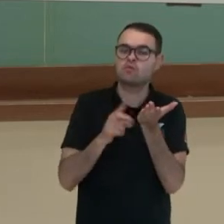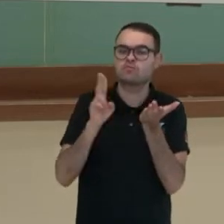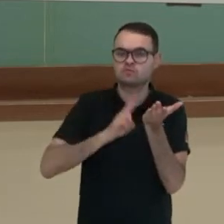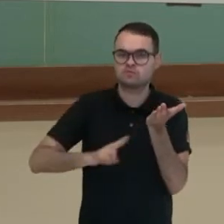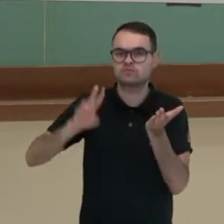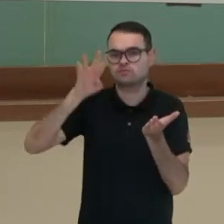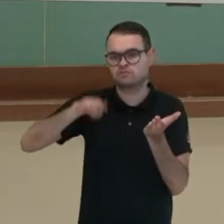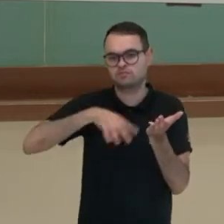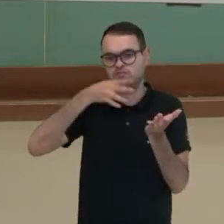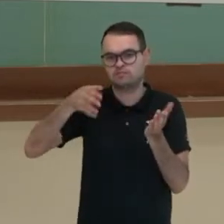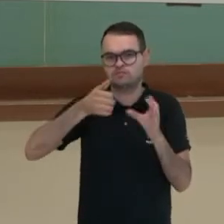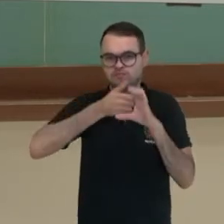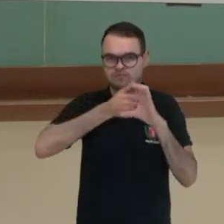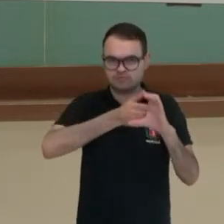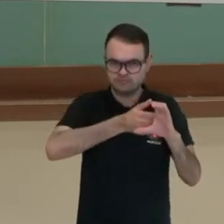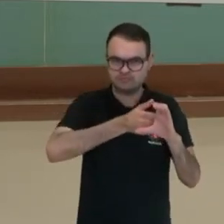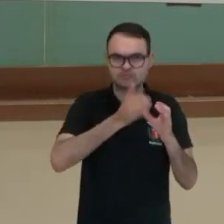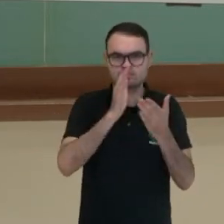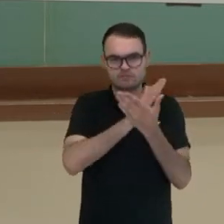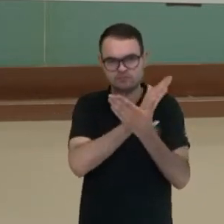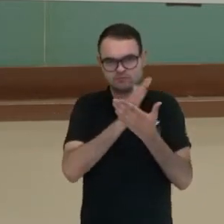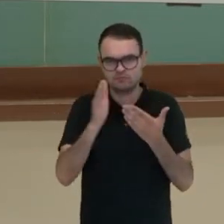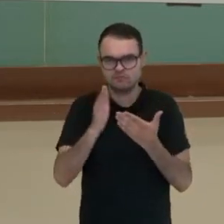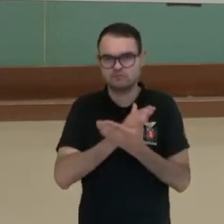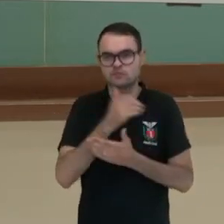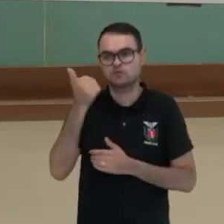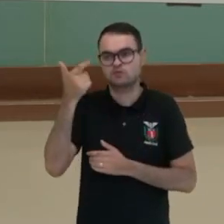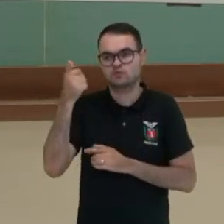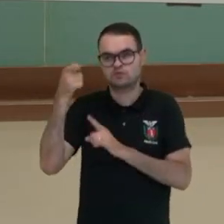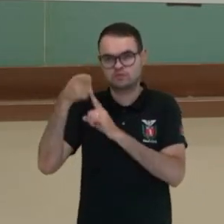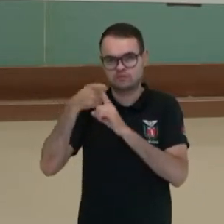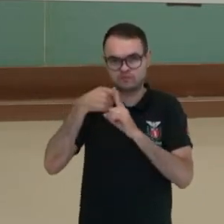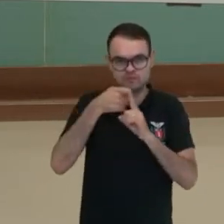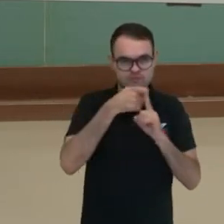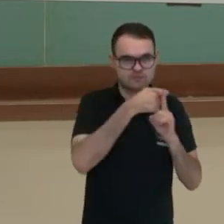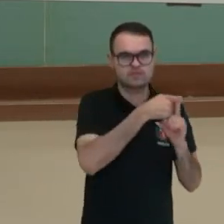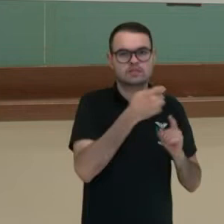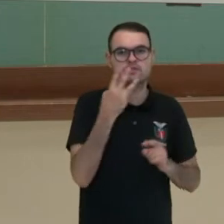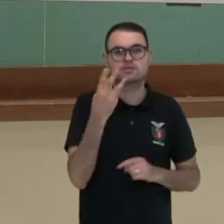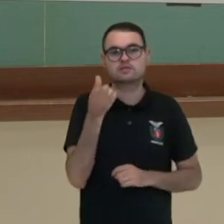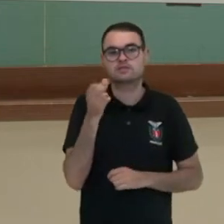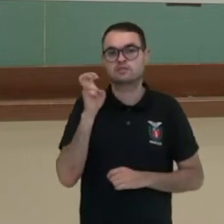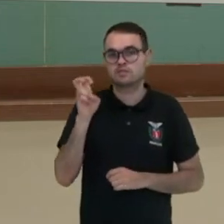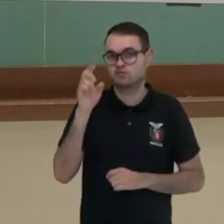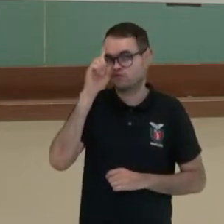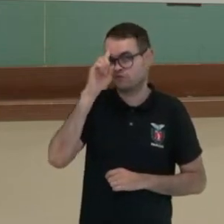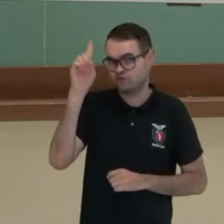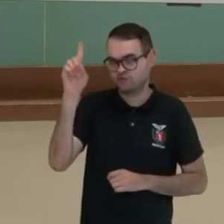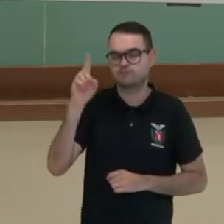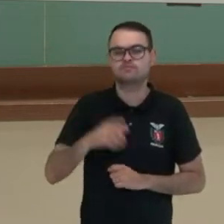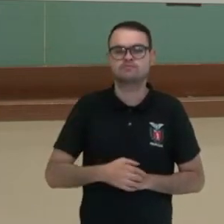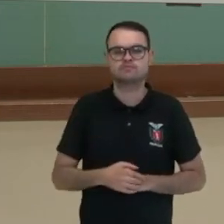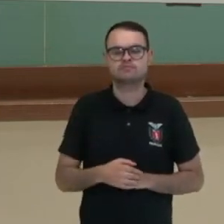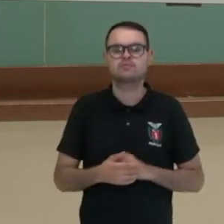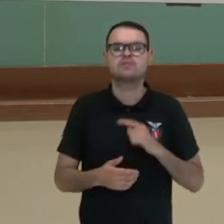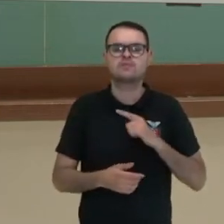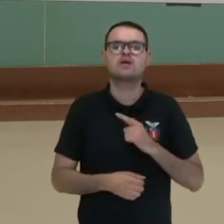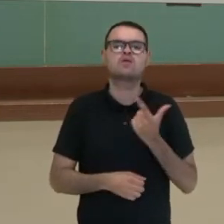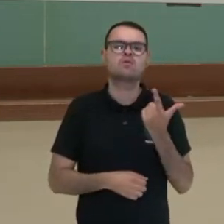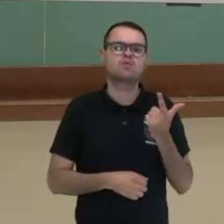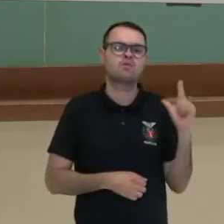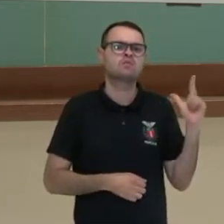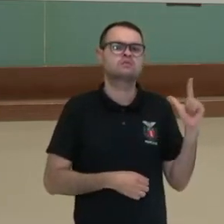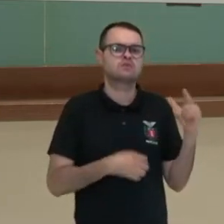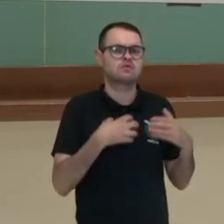calendário cristão, que divide o tempo em 12 meses, 365 dias. Mas há outras formas de a gente